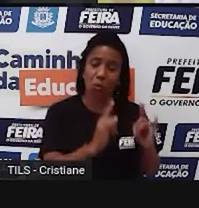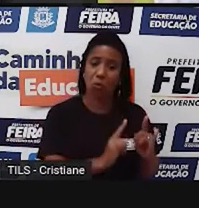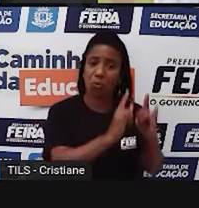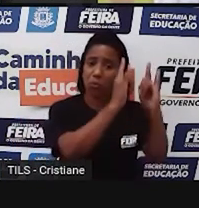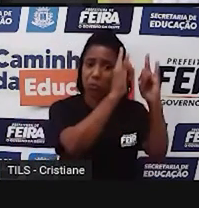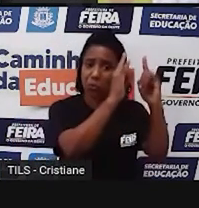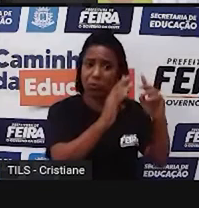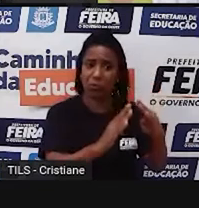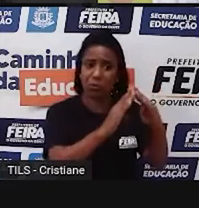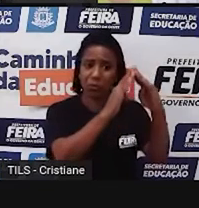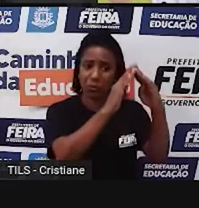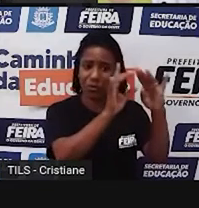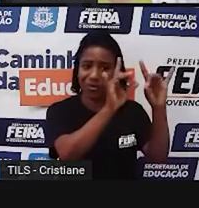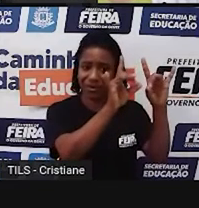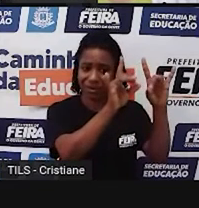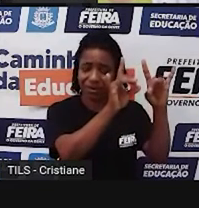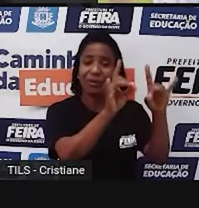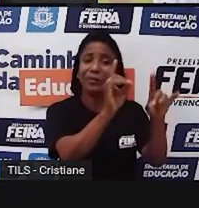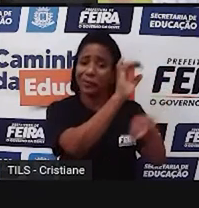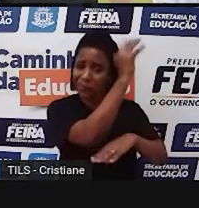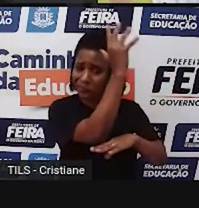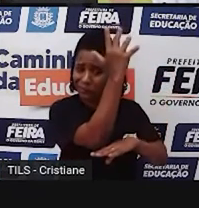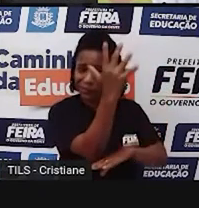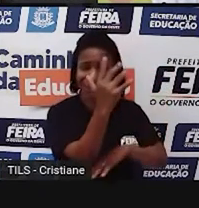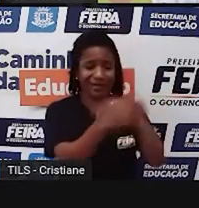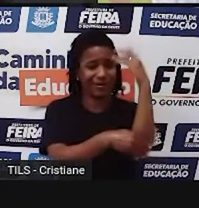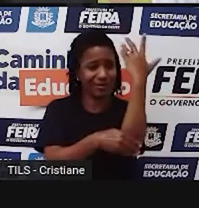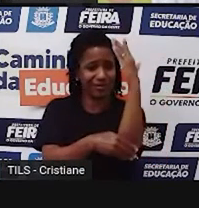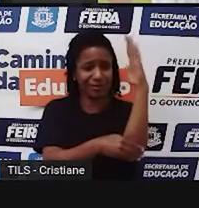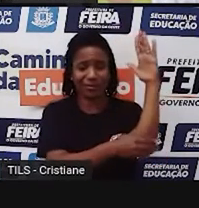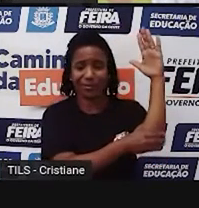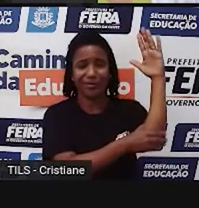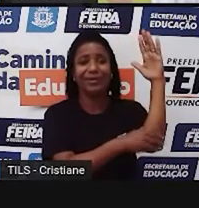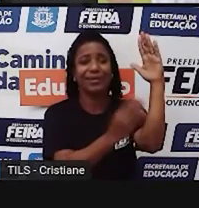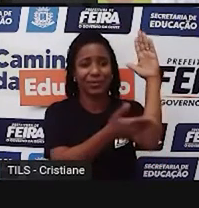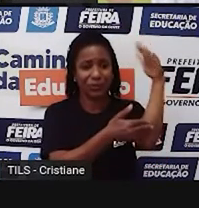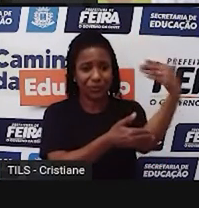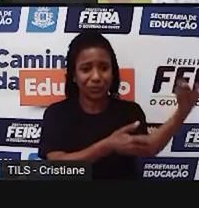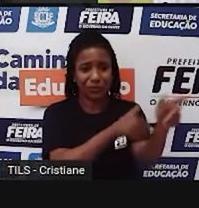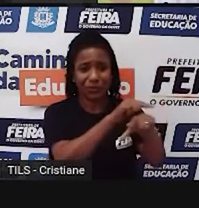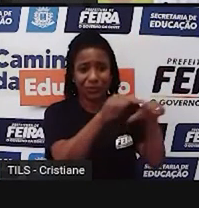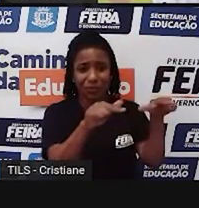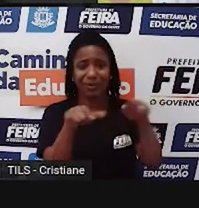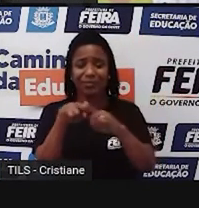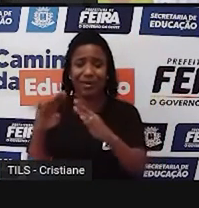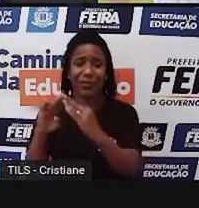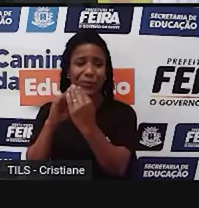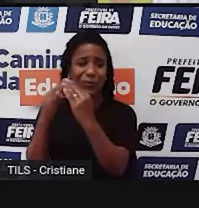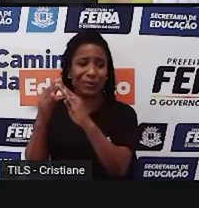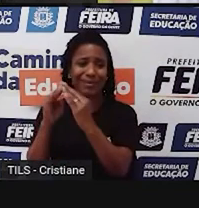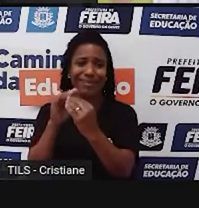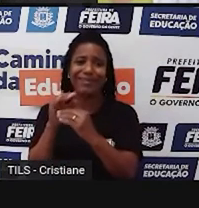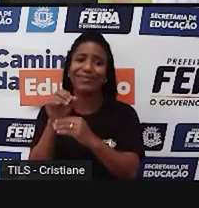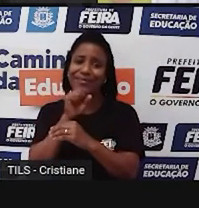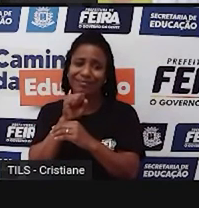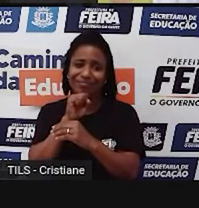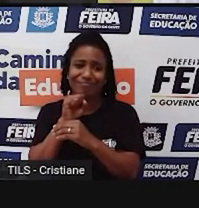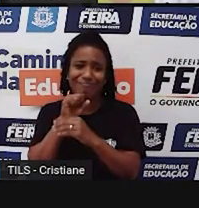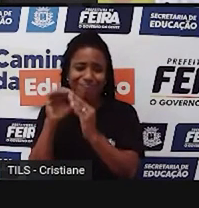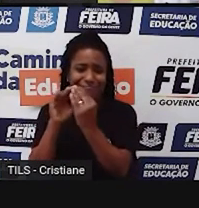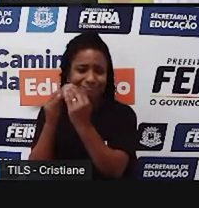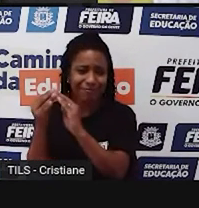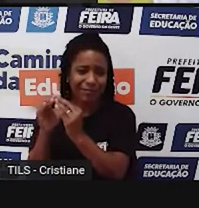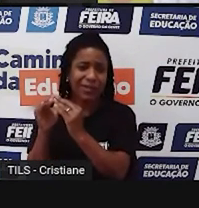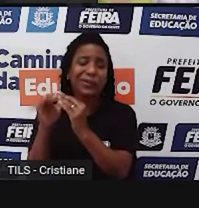não tão desenvolvidas assim, e o impacto da natureza sempre ocorre. E aí você vê nitidamente